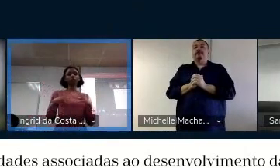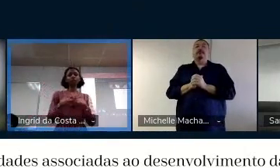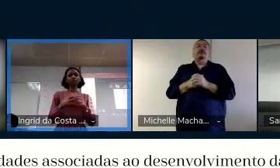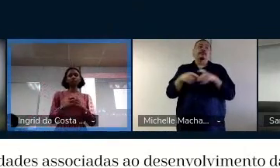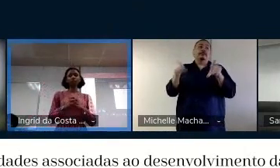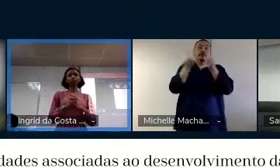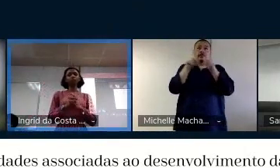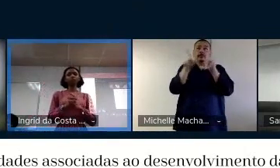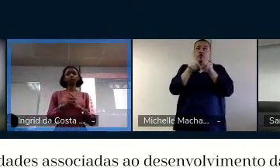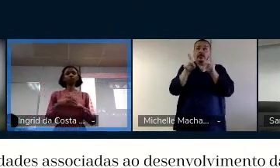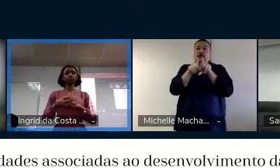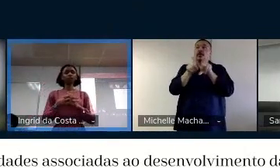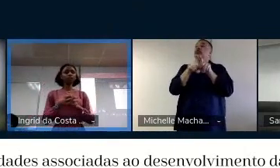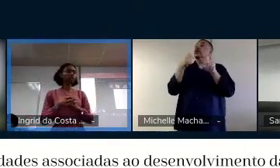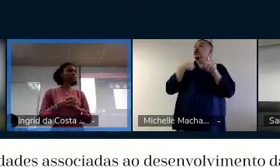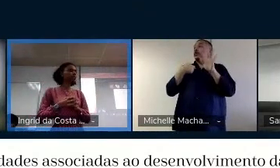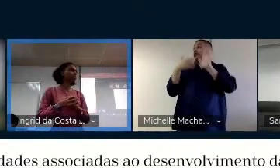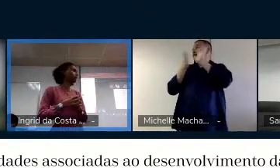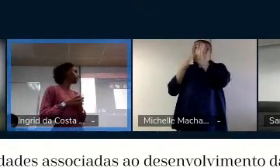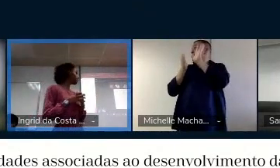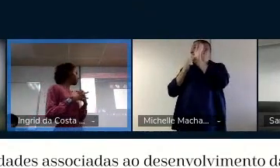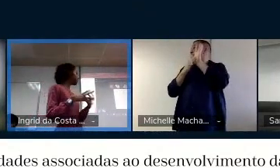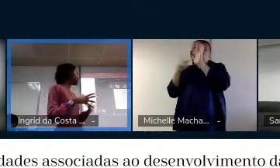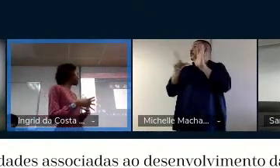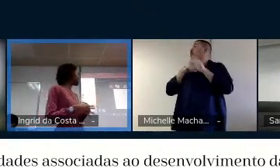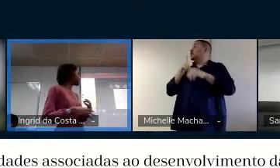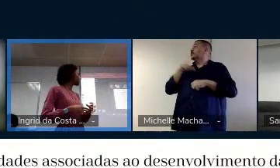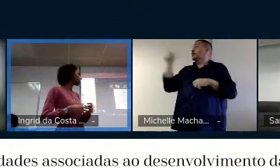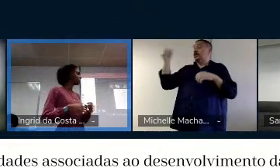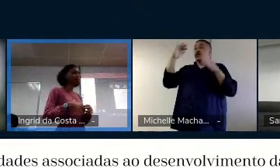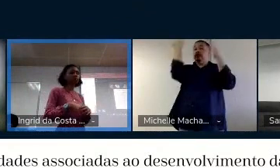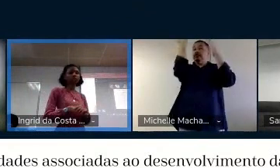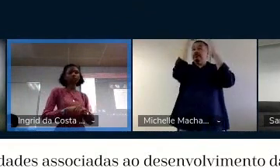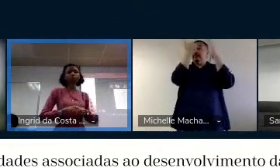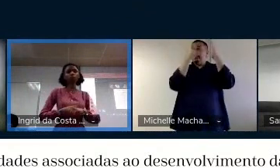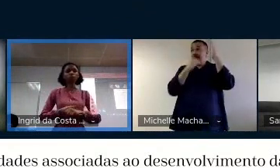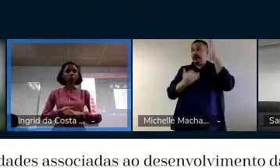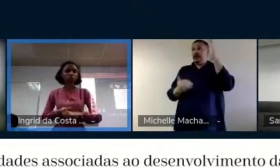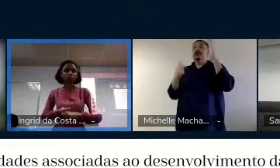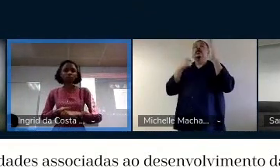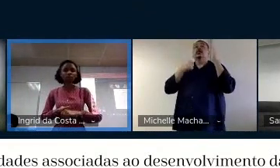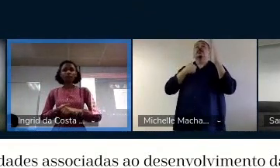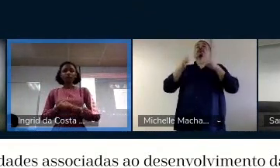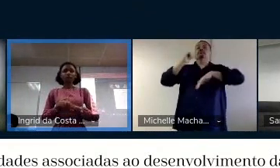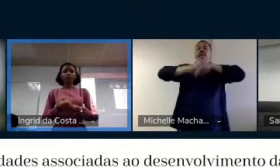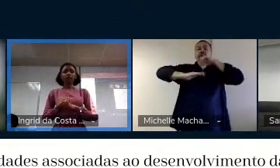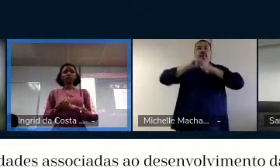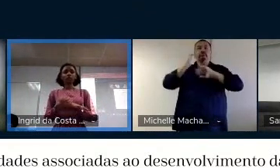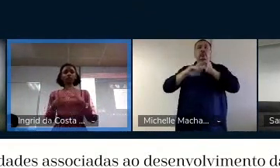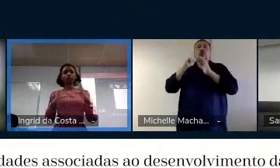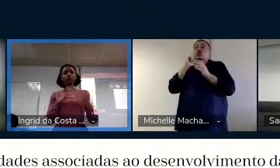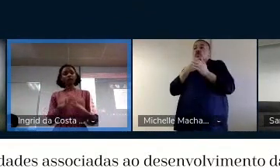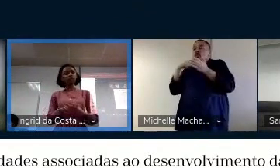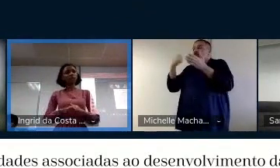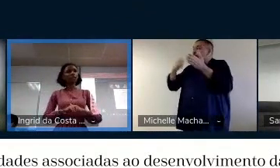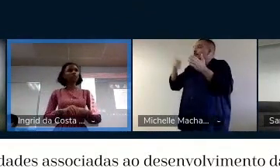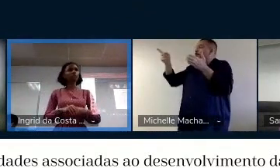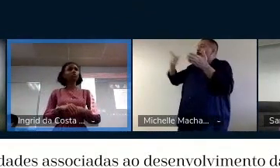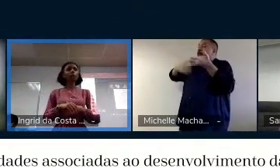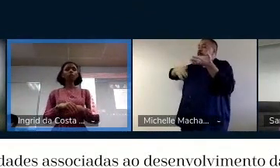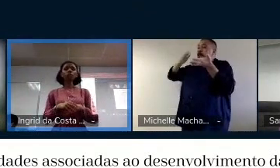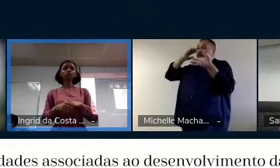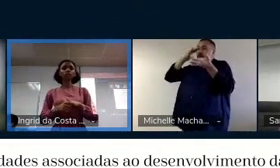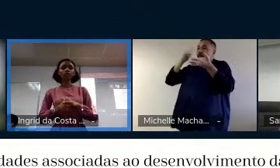Dentro da pesquisa, a gente propôs essa lista de habilidades a serem desenvolvidas pelos surdos, que estão